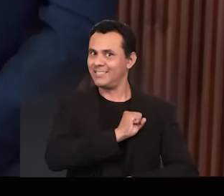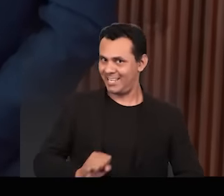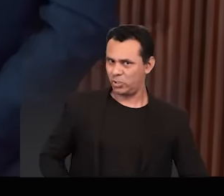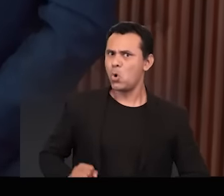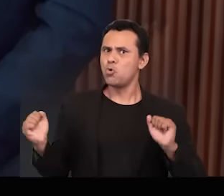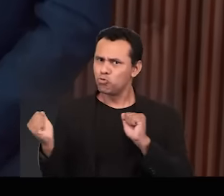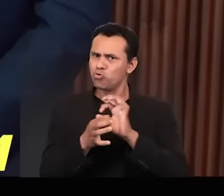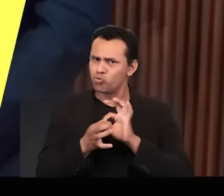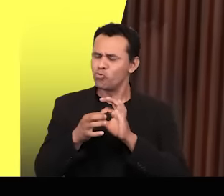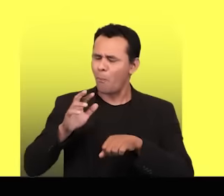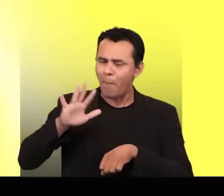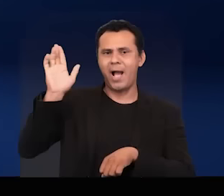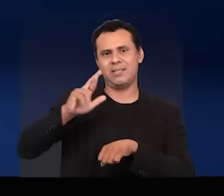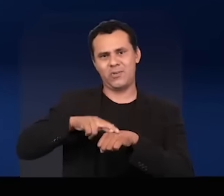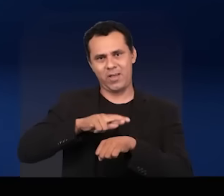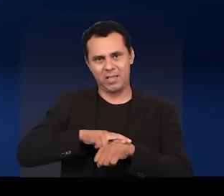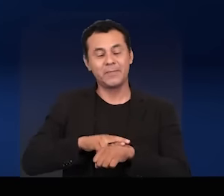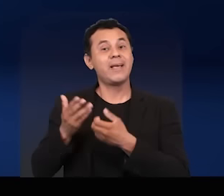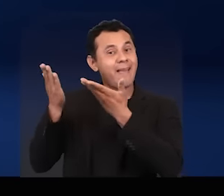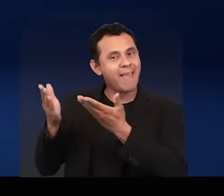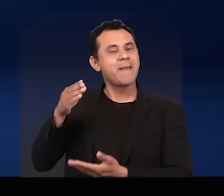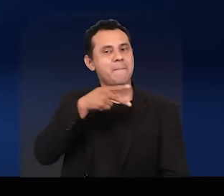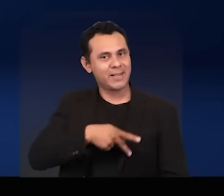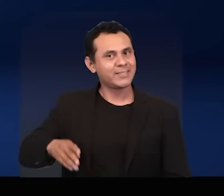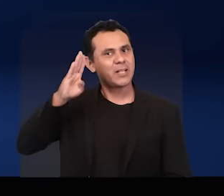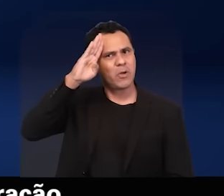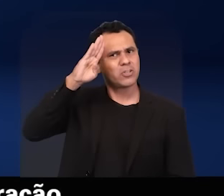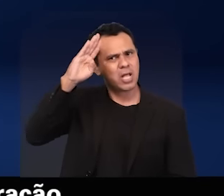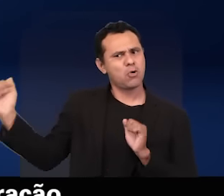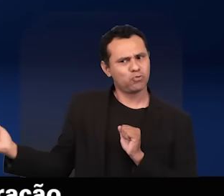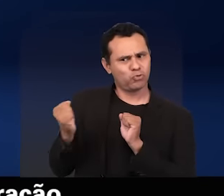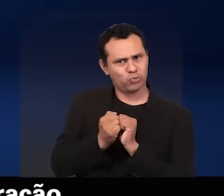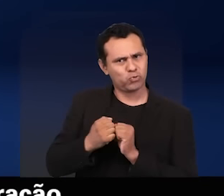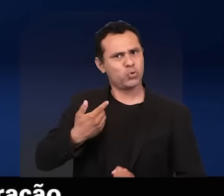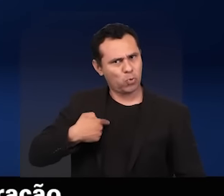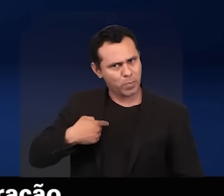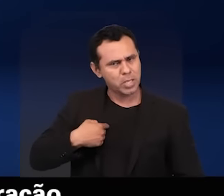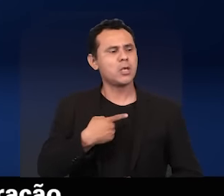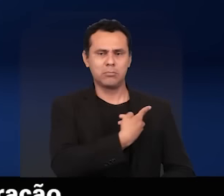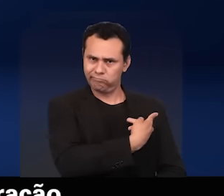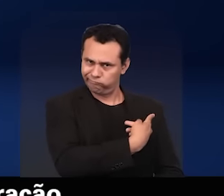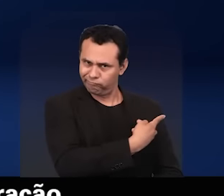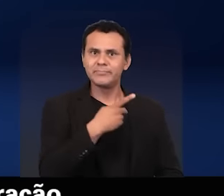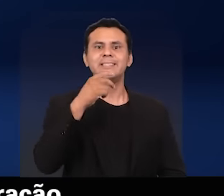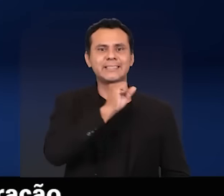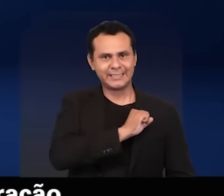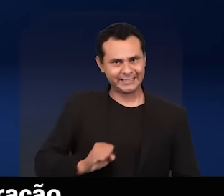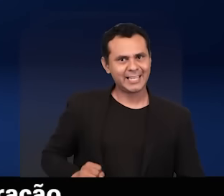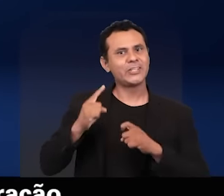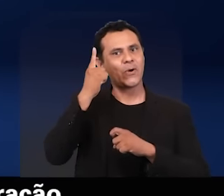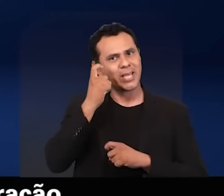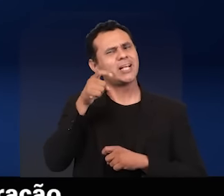Juntos, cada vez mais, por Roraima. Este é o nosso presidente Bolsonaro, que estará junto comigo, com o senador Irã